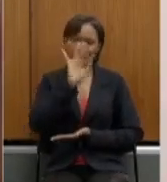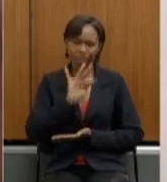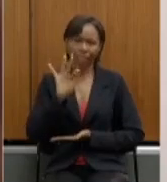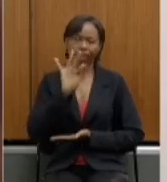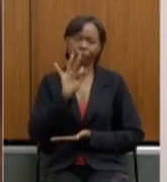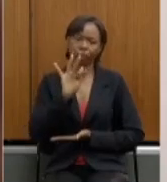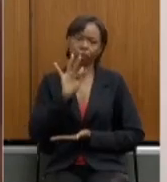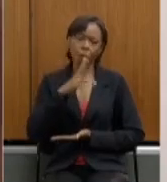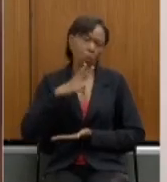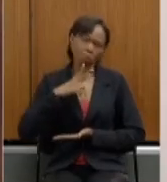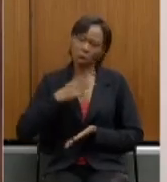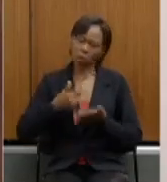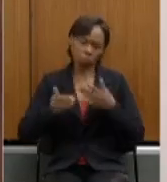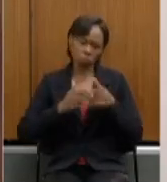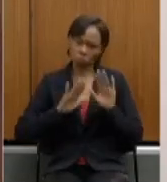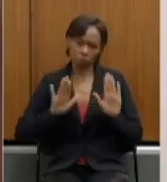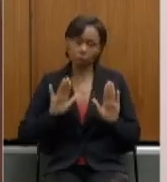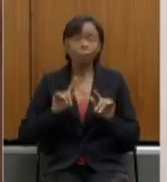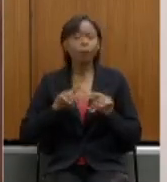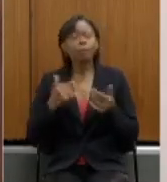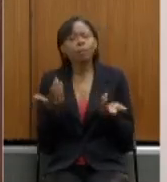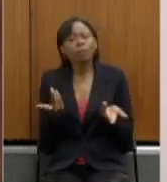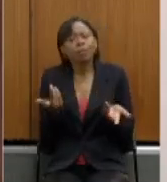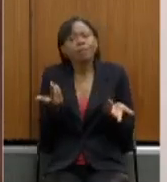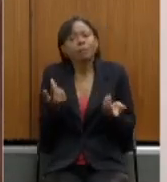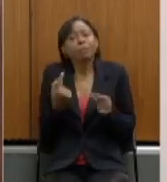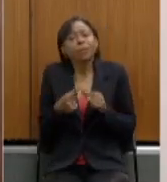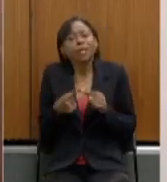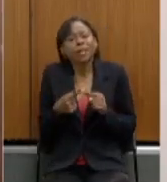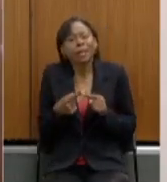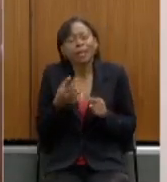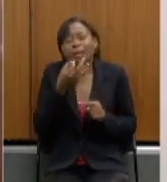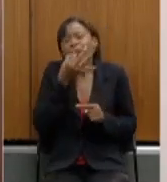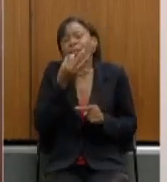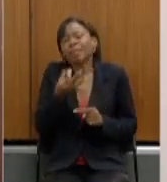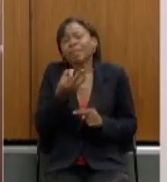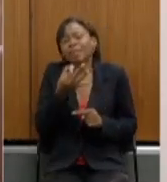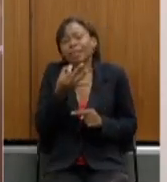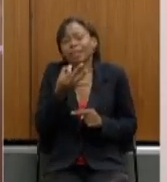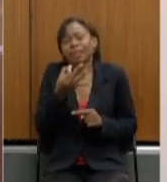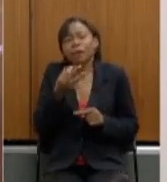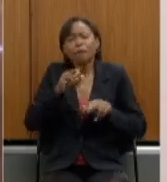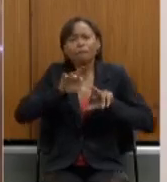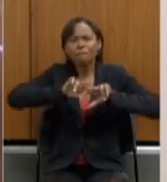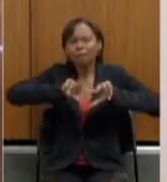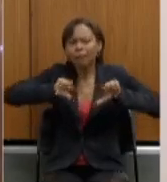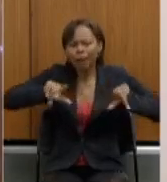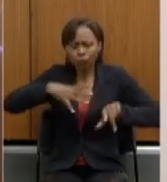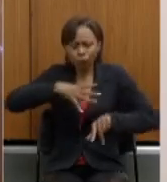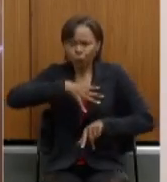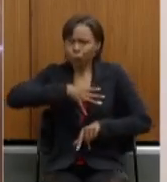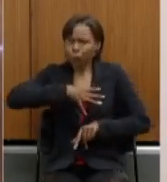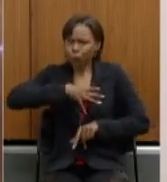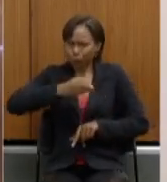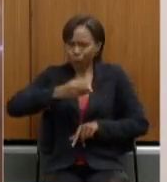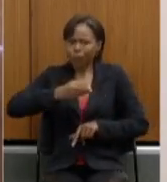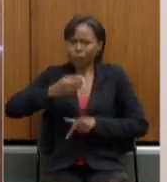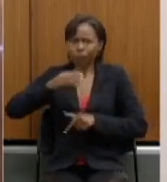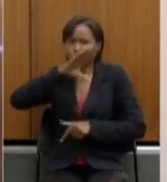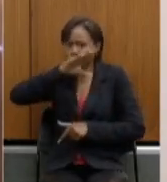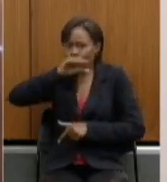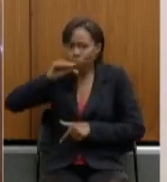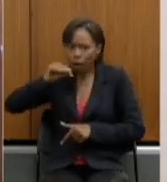universidade privada e qual foi o argumento o argumento é que muitos filhos de trabalhadores em função de não ter acesso à universidade pública